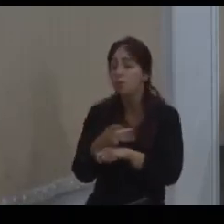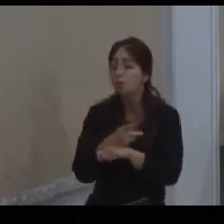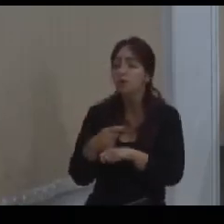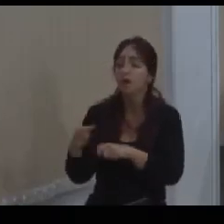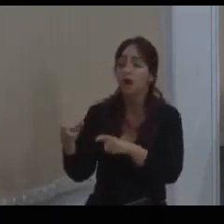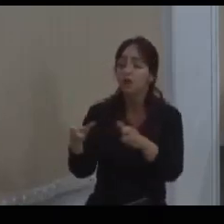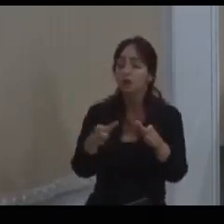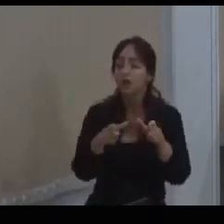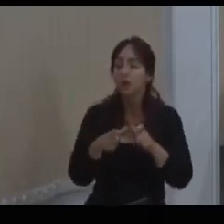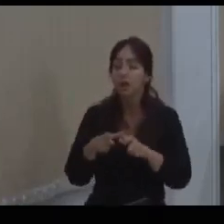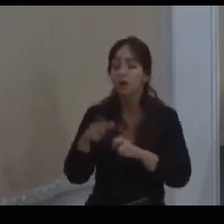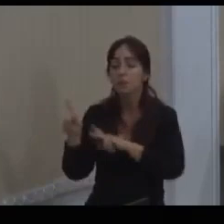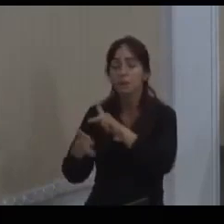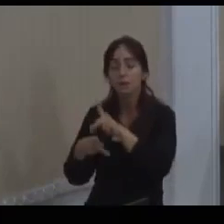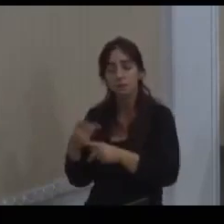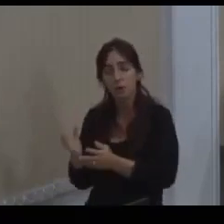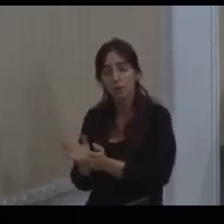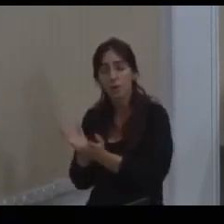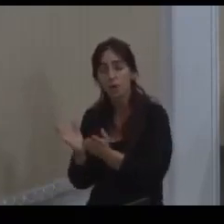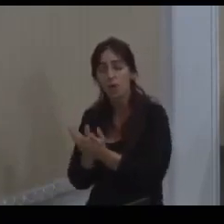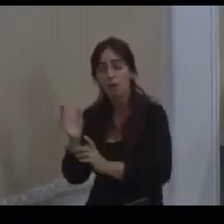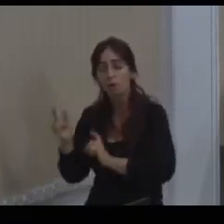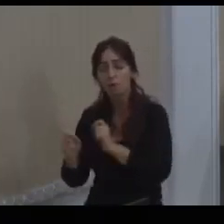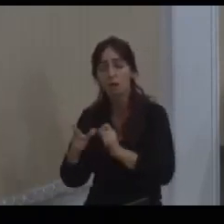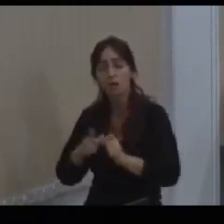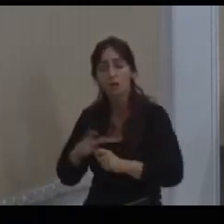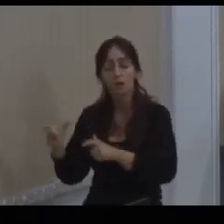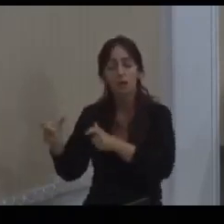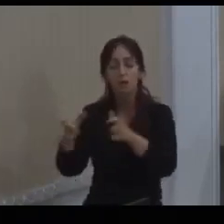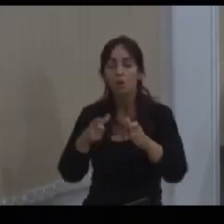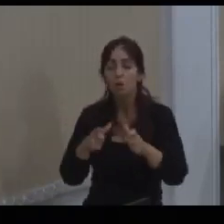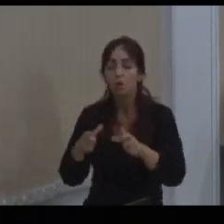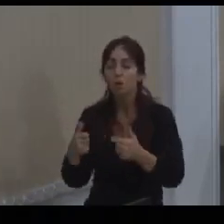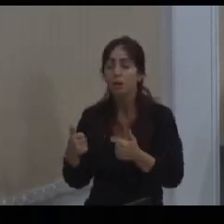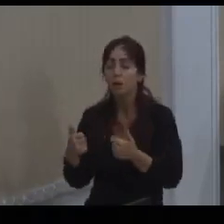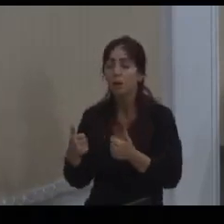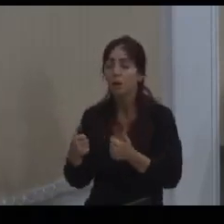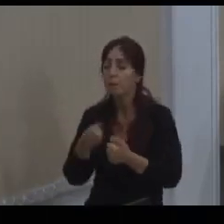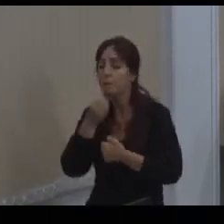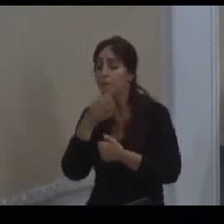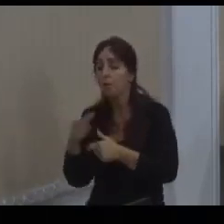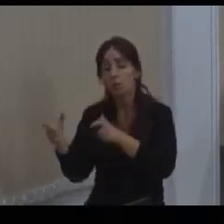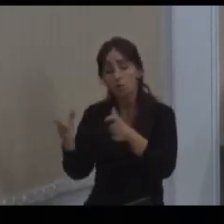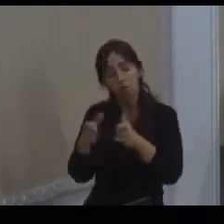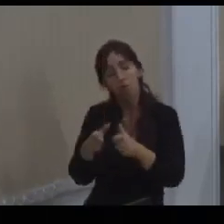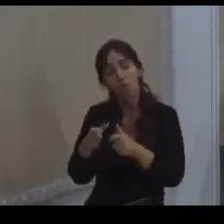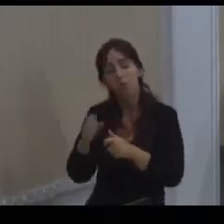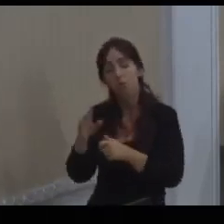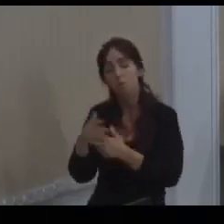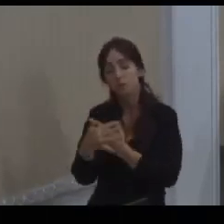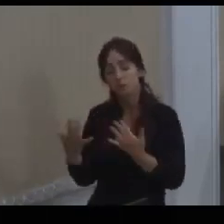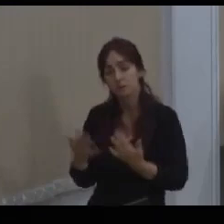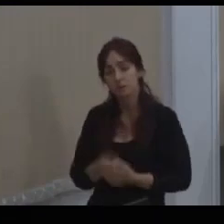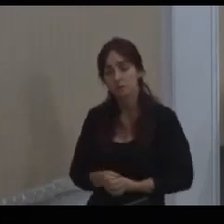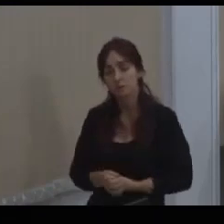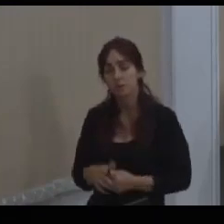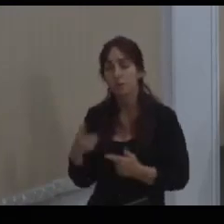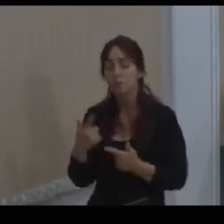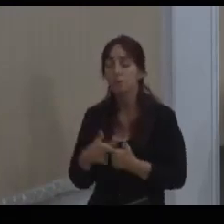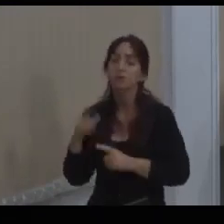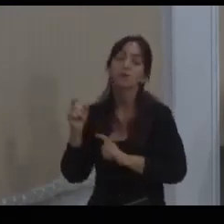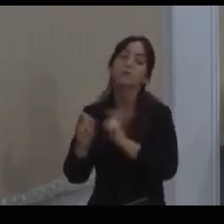para essa população de baixa renda que sejam bem posicionados na cidade. Por quê? Quem usa serviços